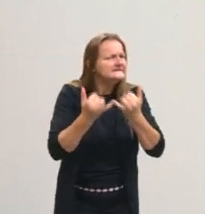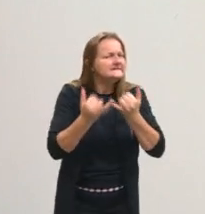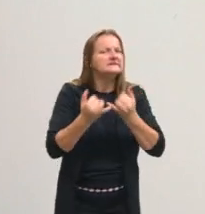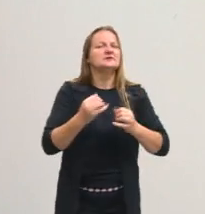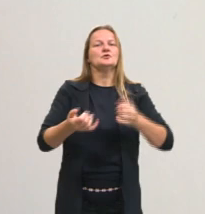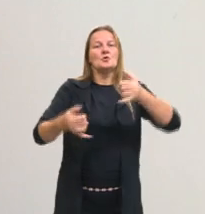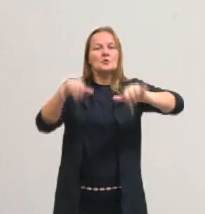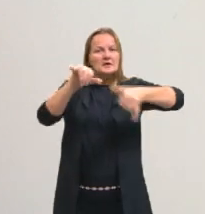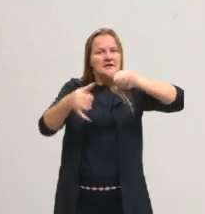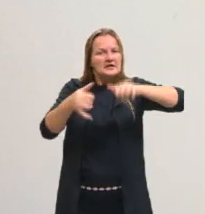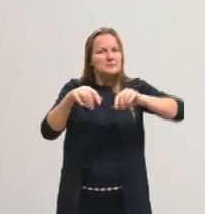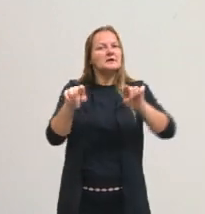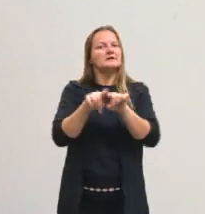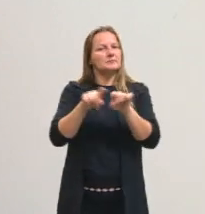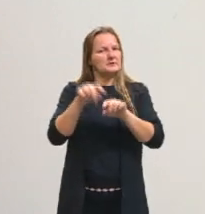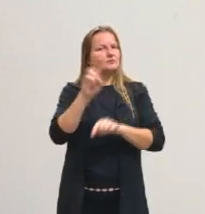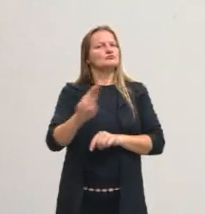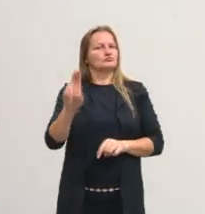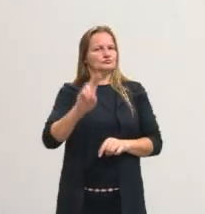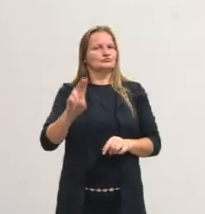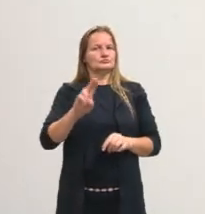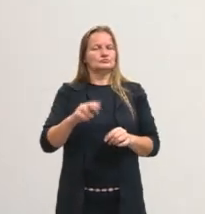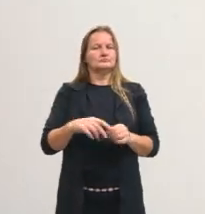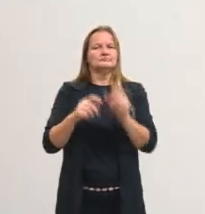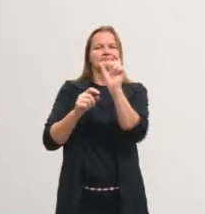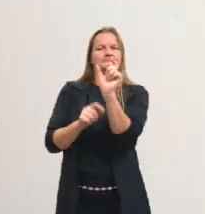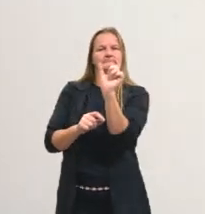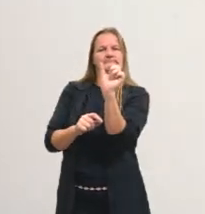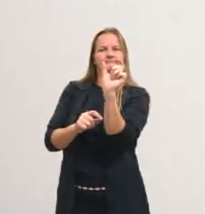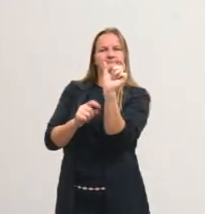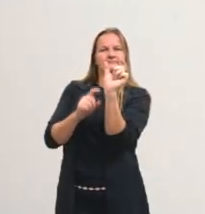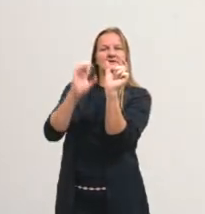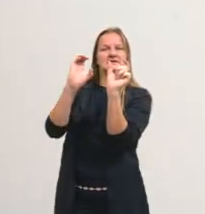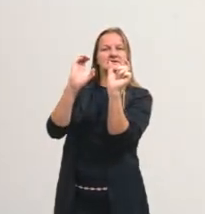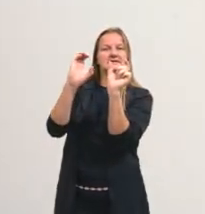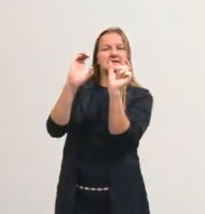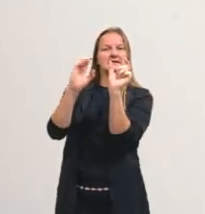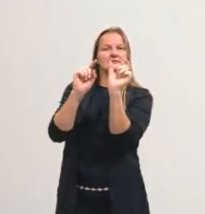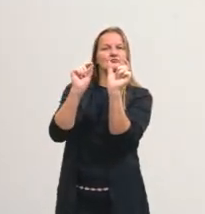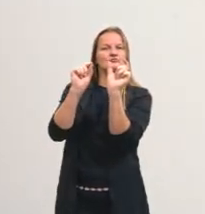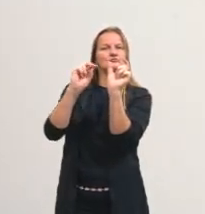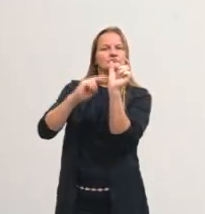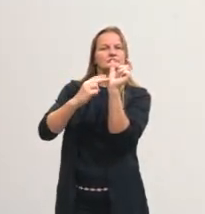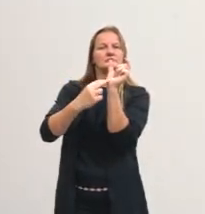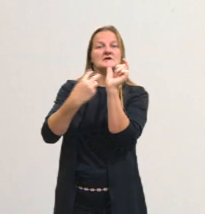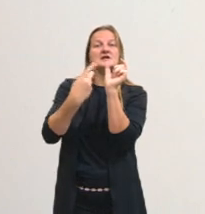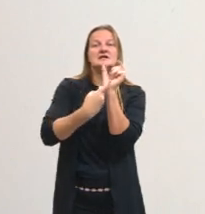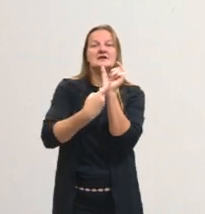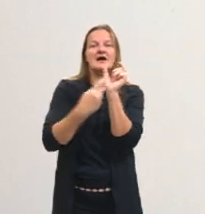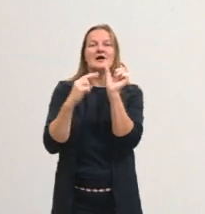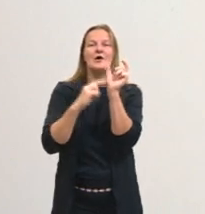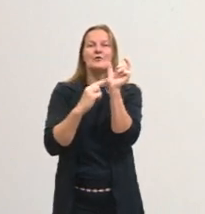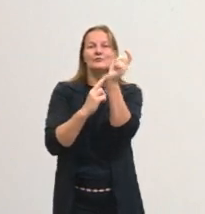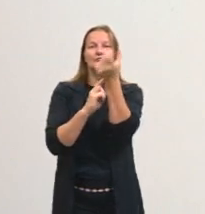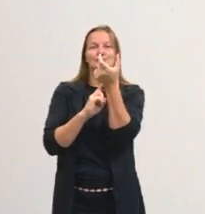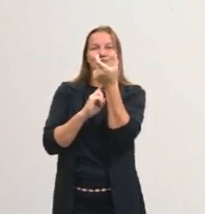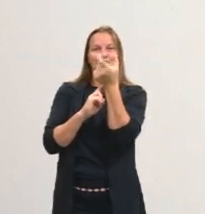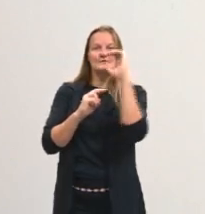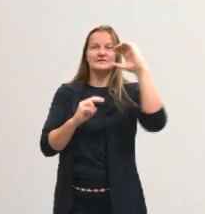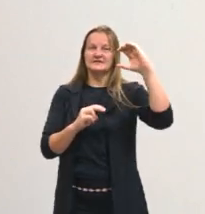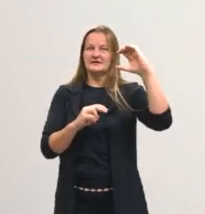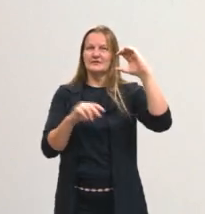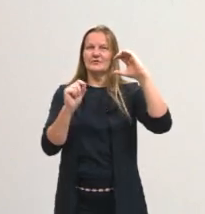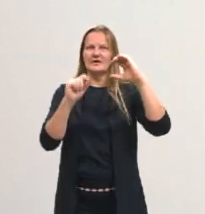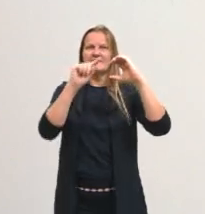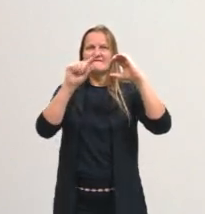química também se usa bastante, tá? Os prefixos a gente vai lembrando disso. Aí, eu sei que eu posso substituir esse C